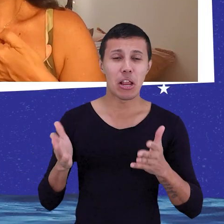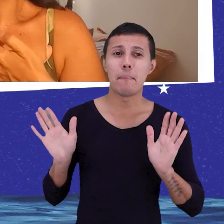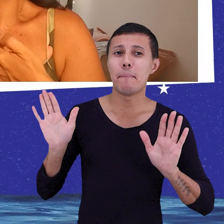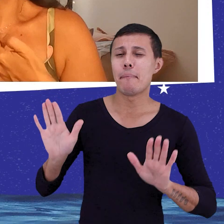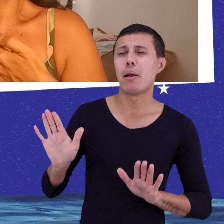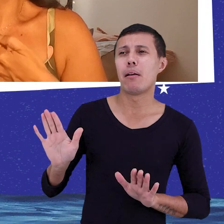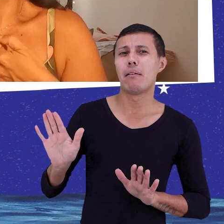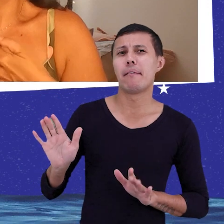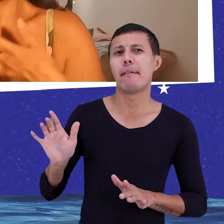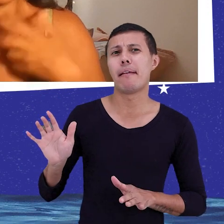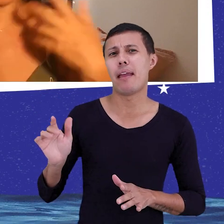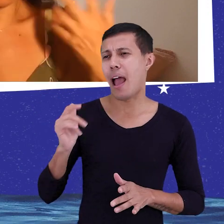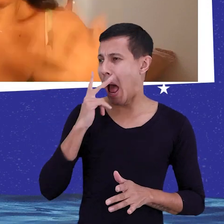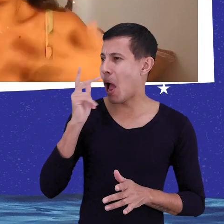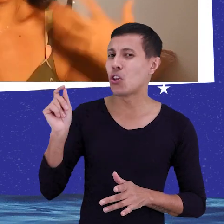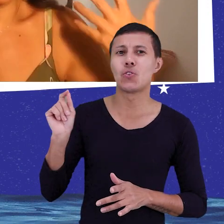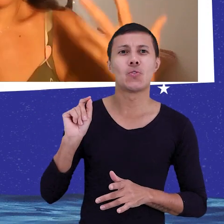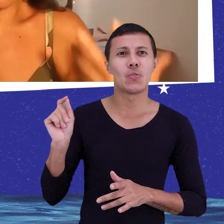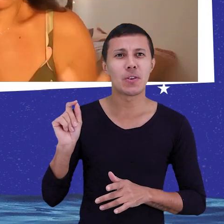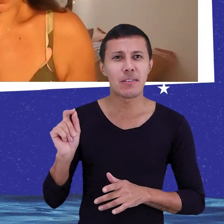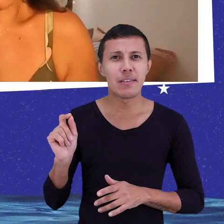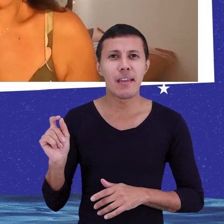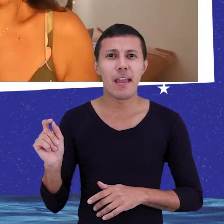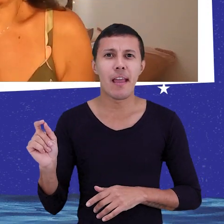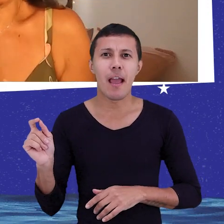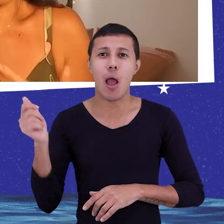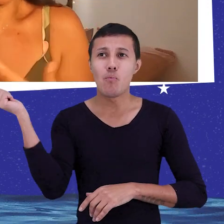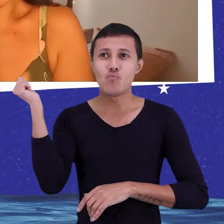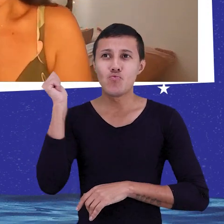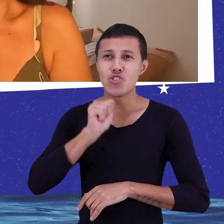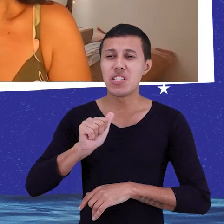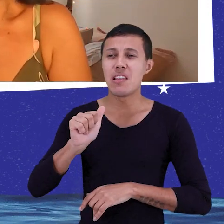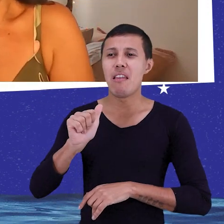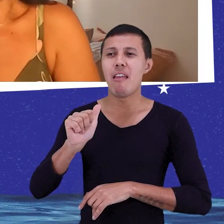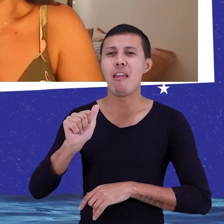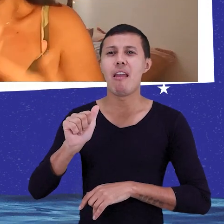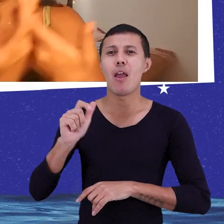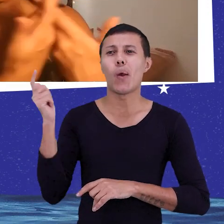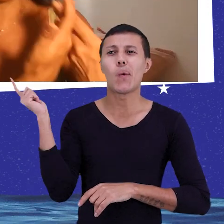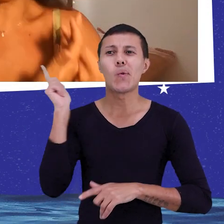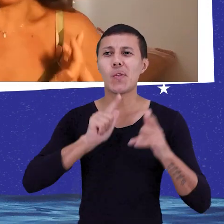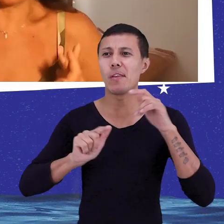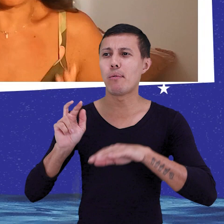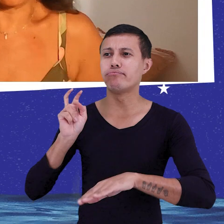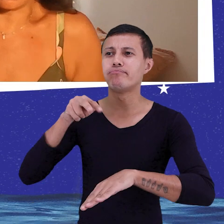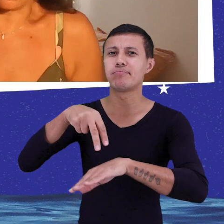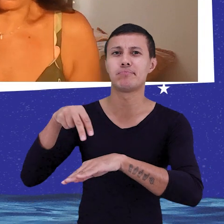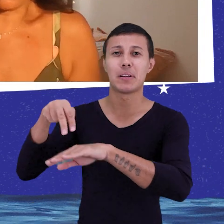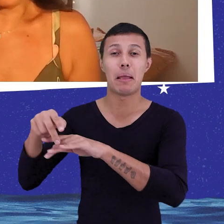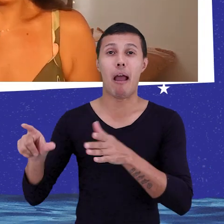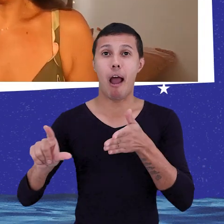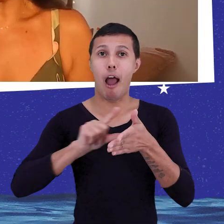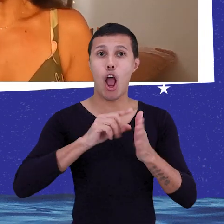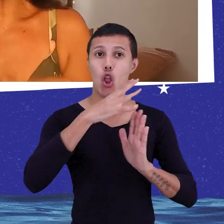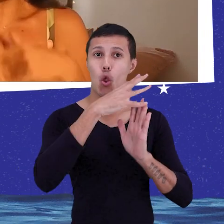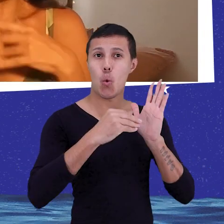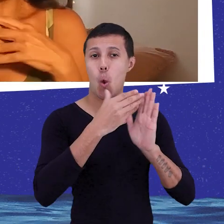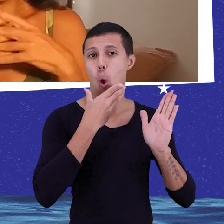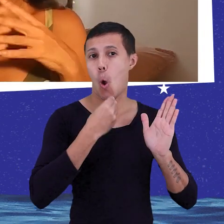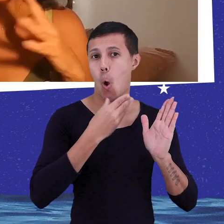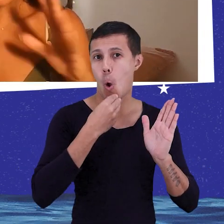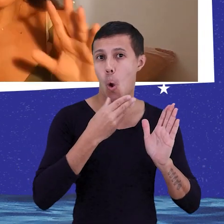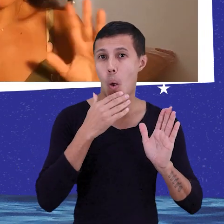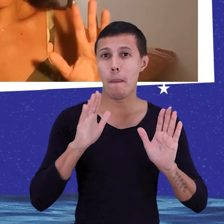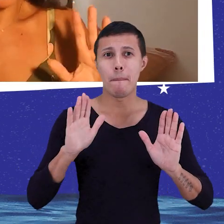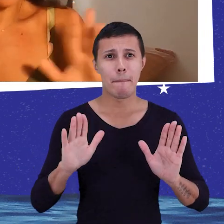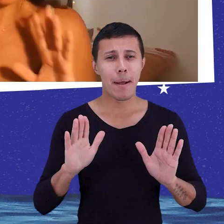E, assim, eu acho que a mulher foi conquistando seus espaços. Então, no começo, ela tinha que copiar o modelo masculino. É. E o que eu